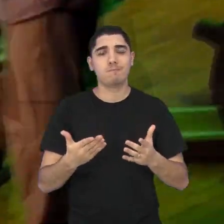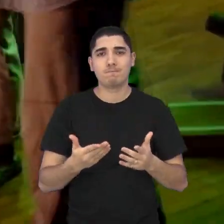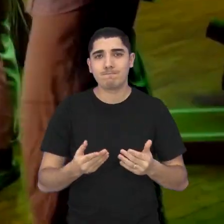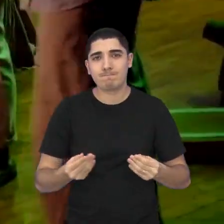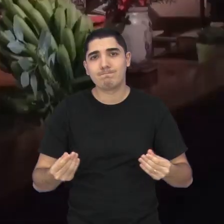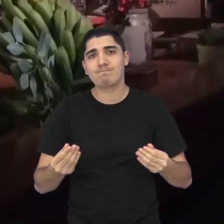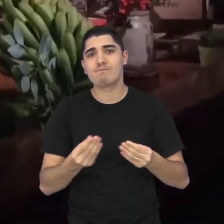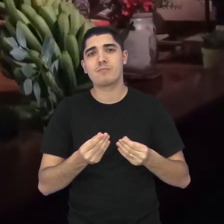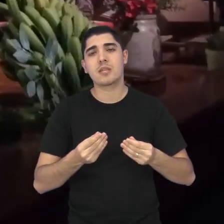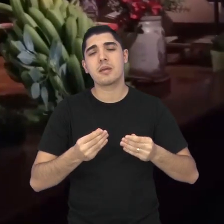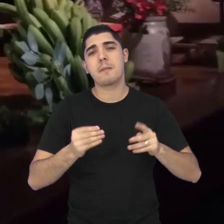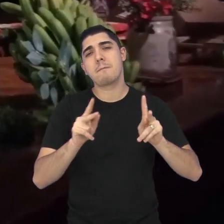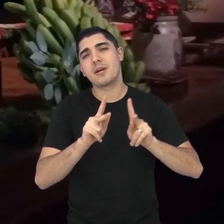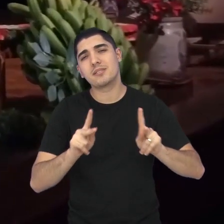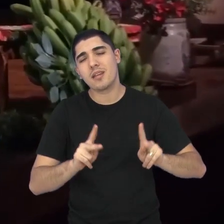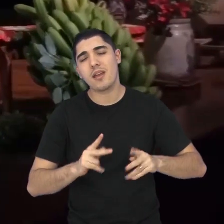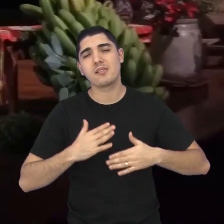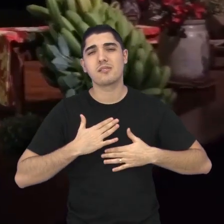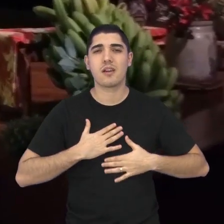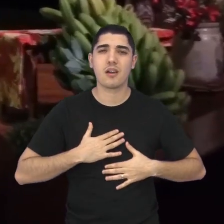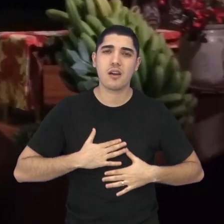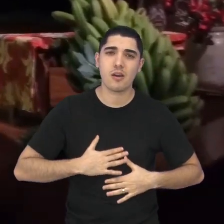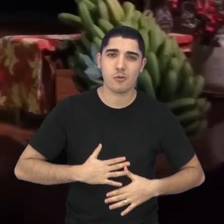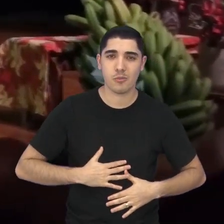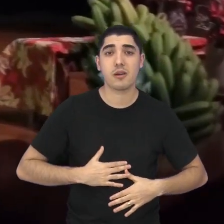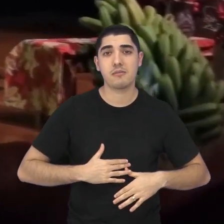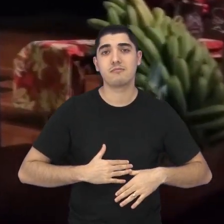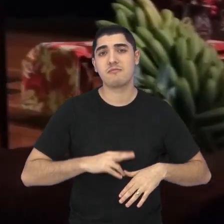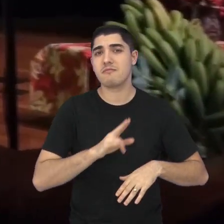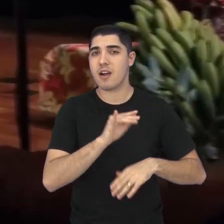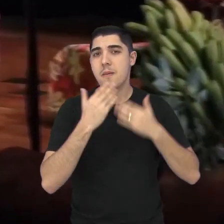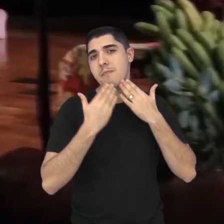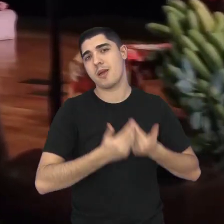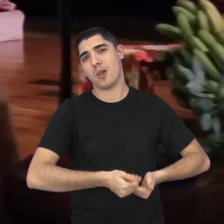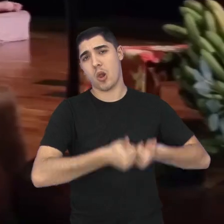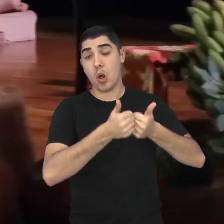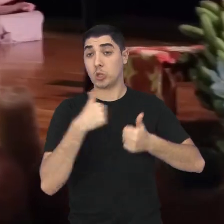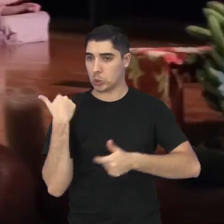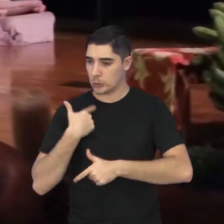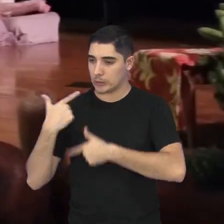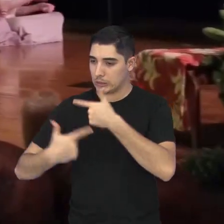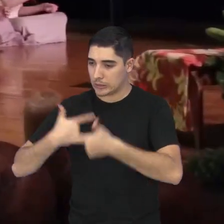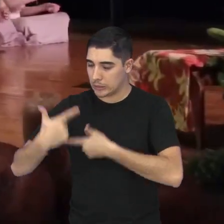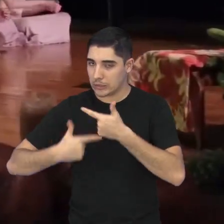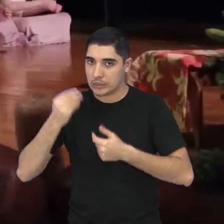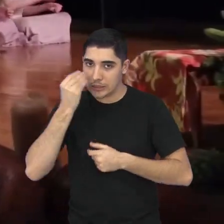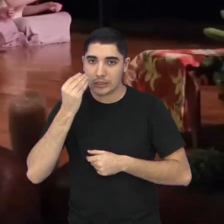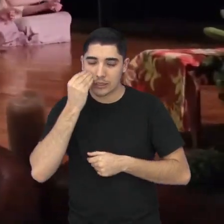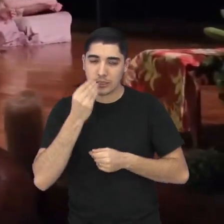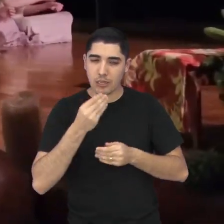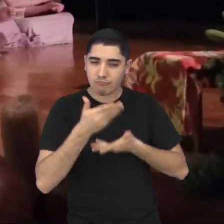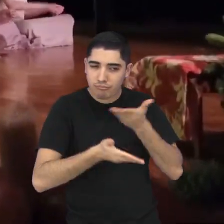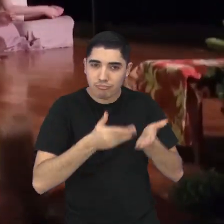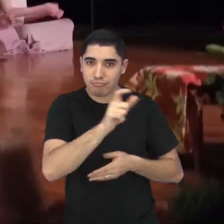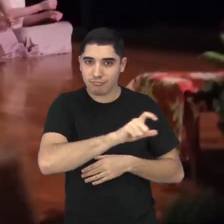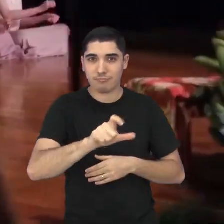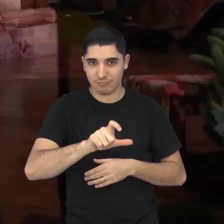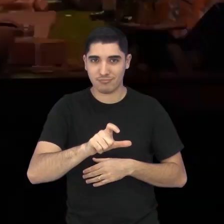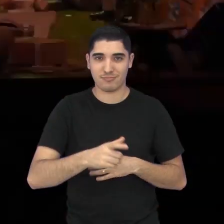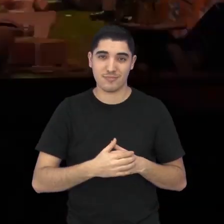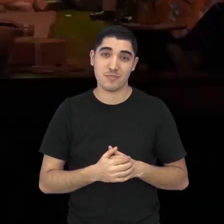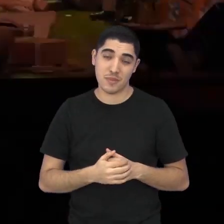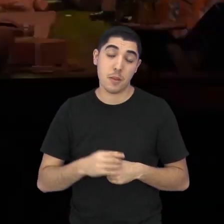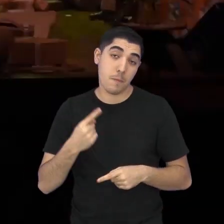pacífica, mais tranquila. A gente trabalha muito para isso. A gente conversa bastante com eles, sabe?